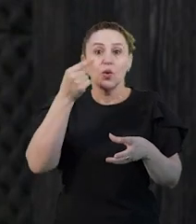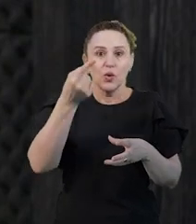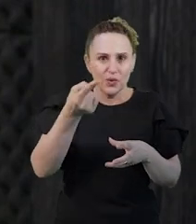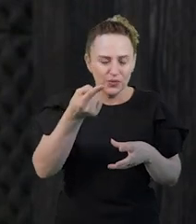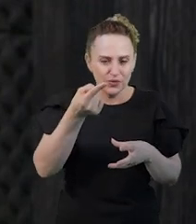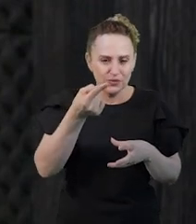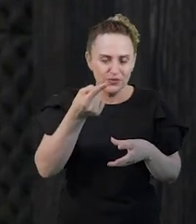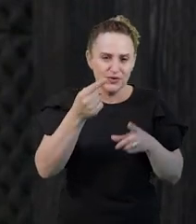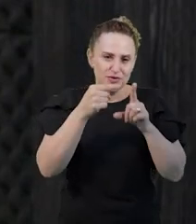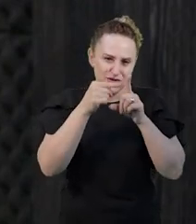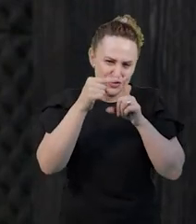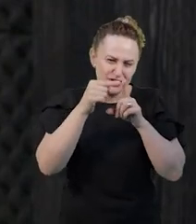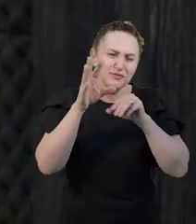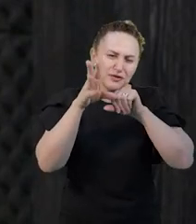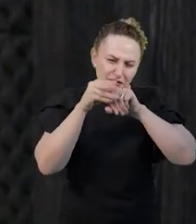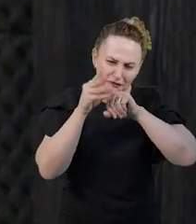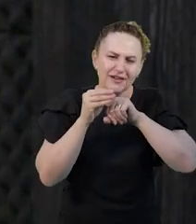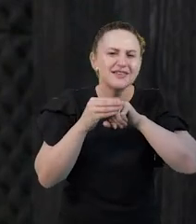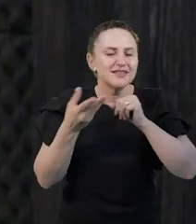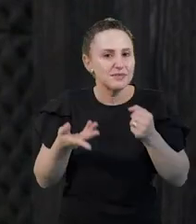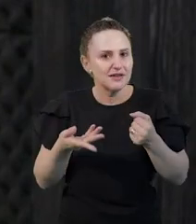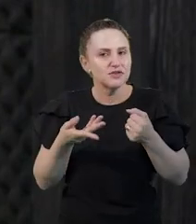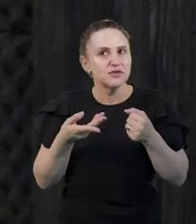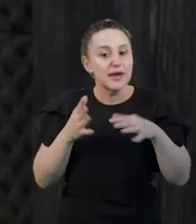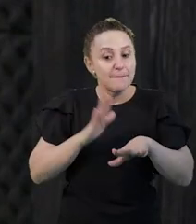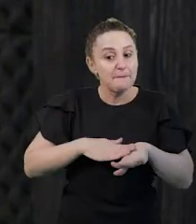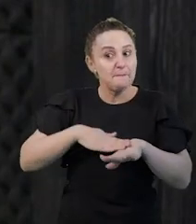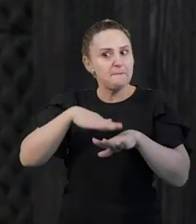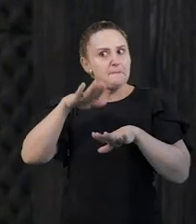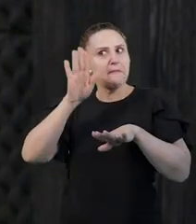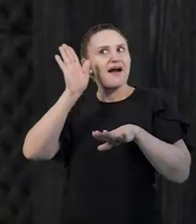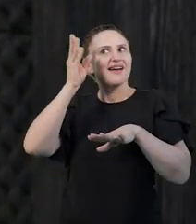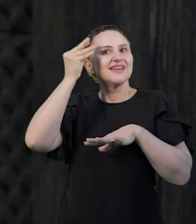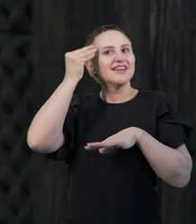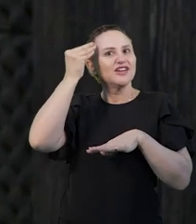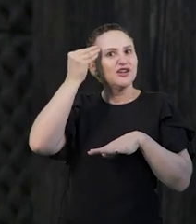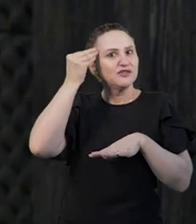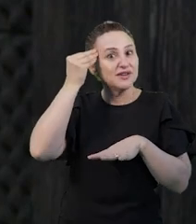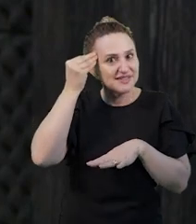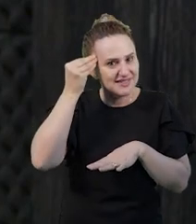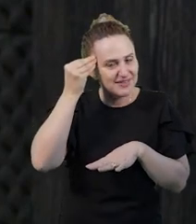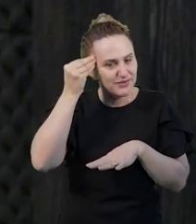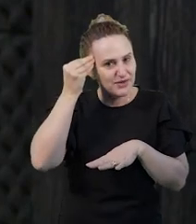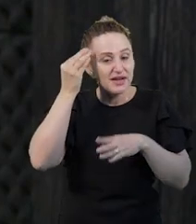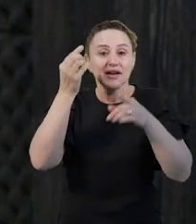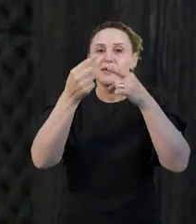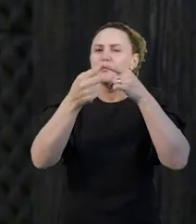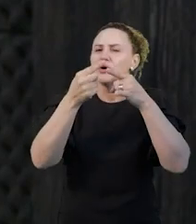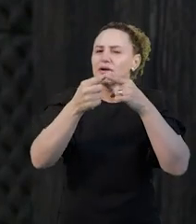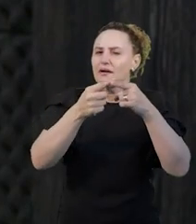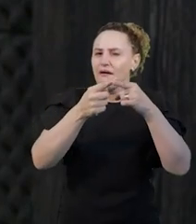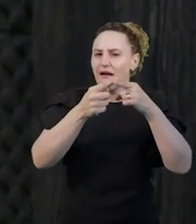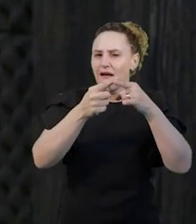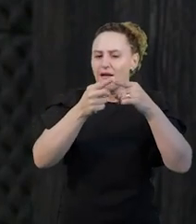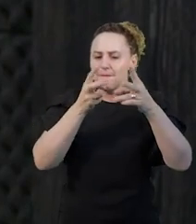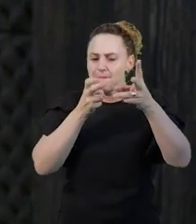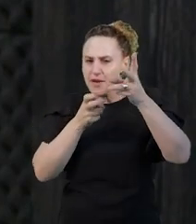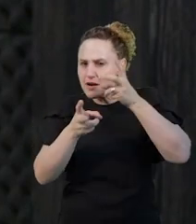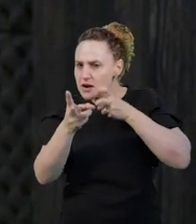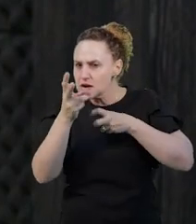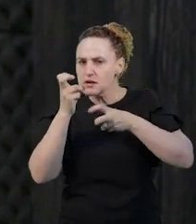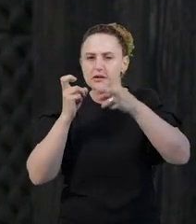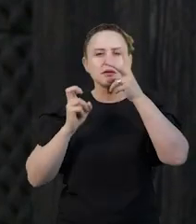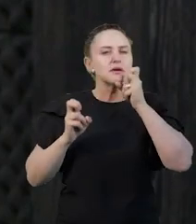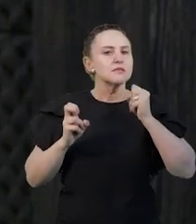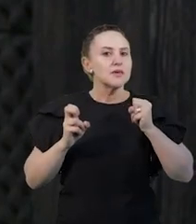um pouco mais reflexivo, né? Porque para ela distinguir o vermelho do preto, ela já precisa ter